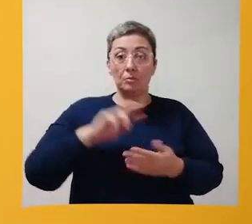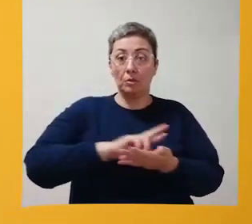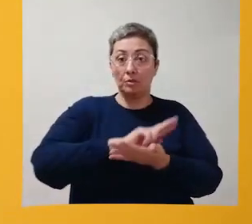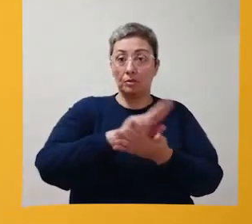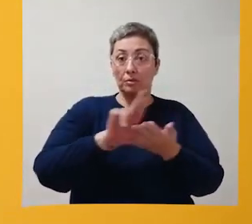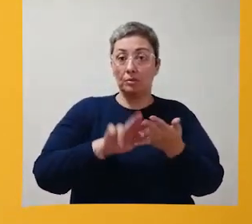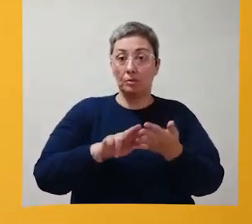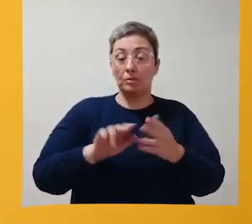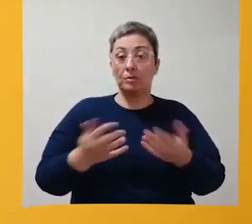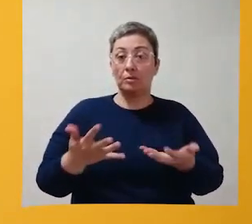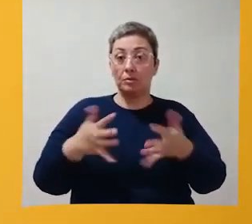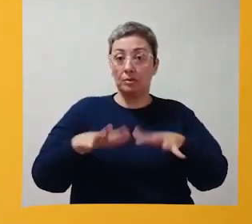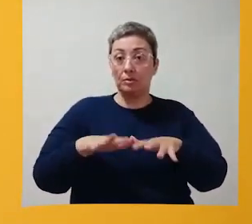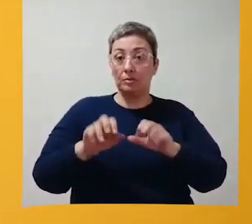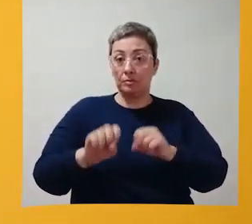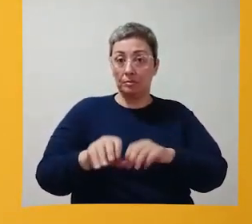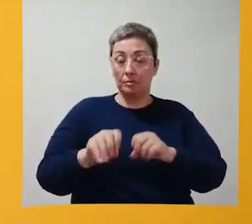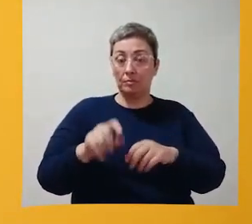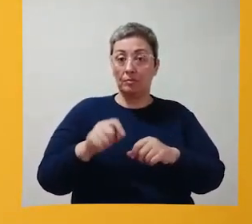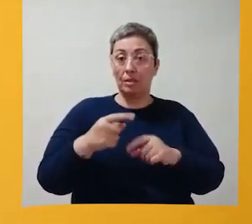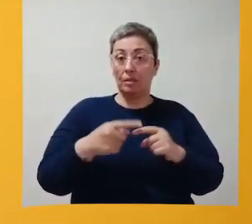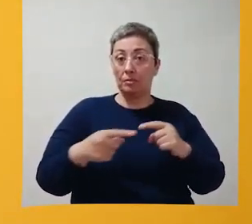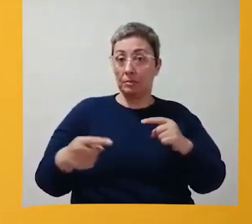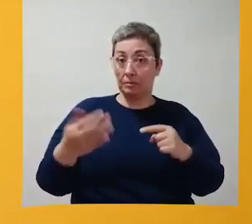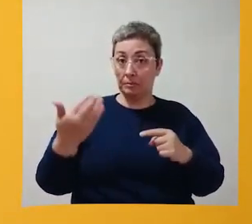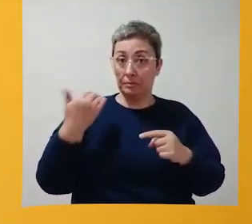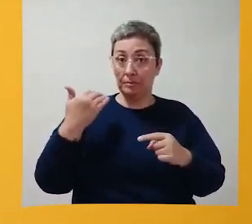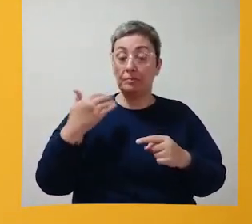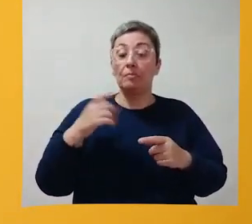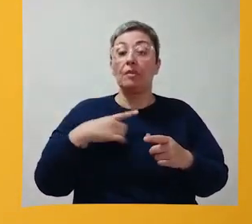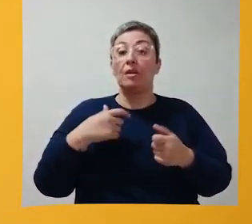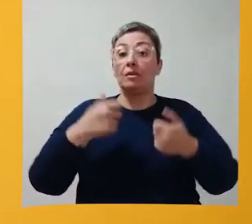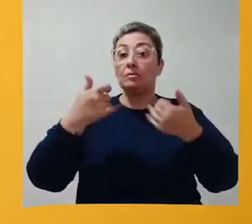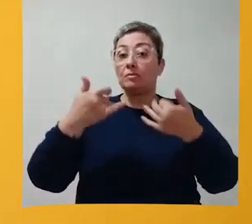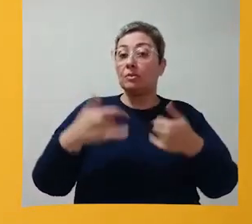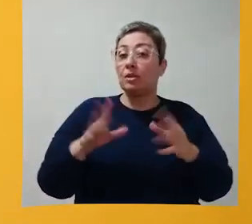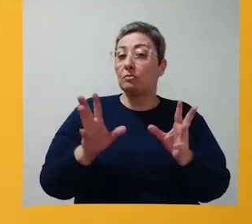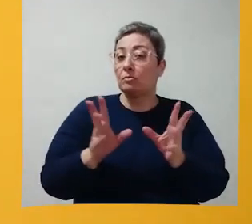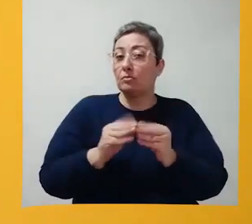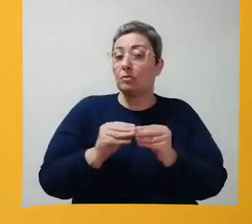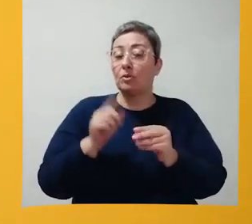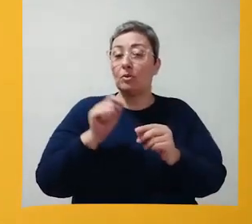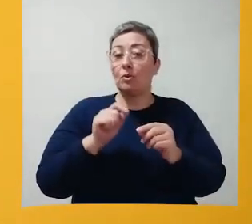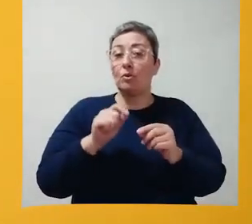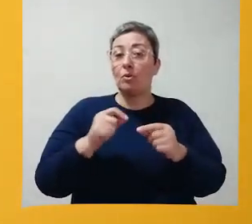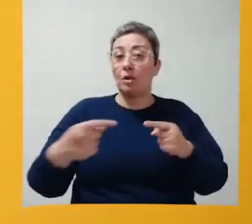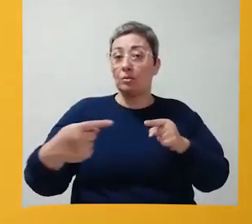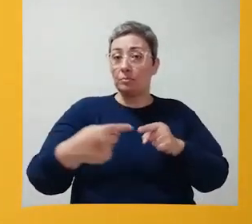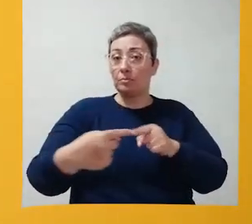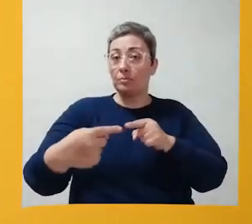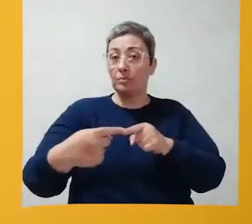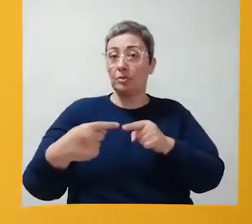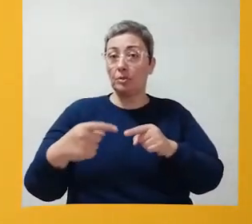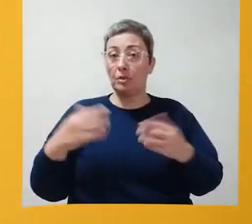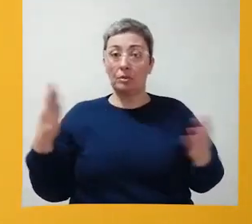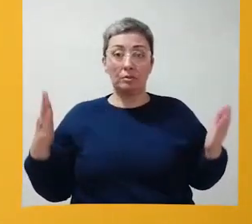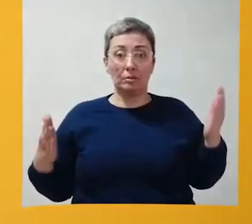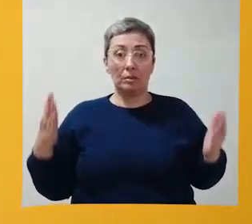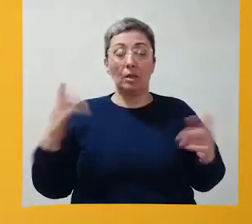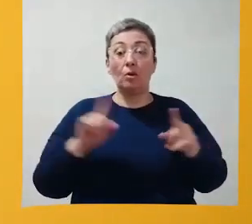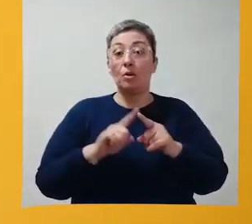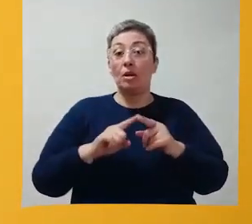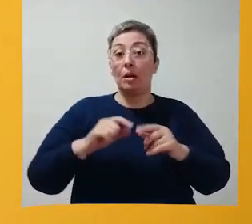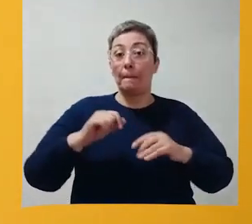Diversidade e Inclusão Educacional. Na semana passada eu falei um pouco com você sobre pareamento e lateralidade,